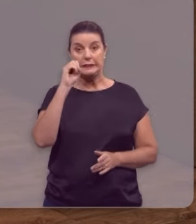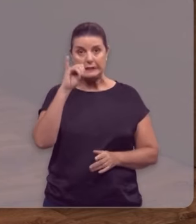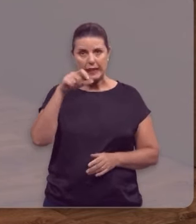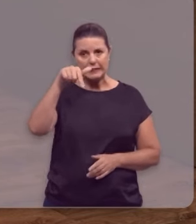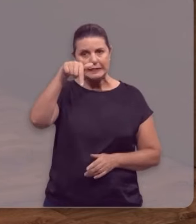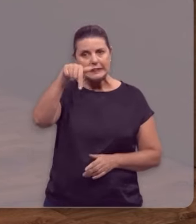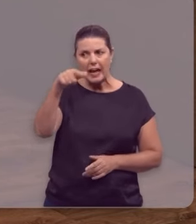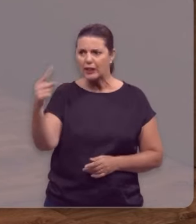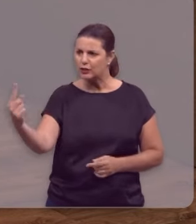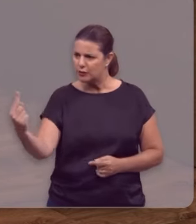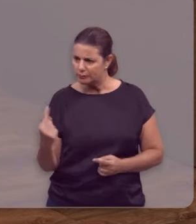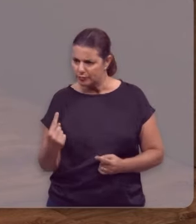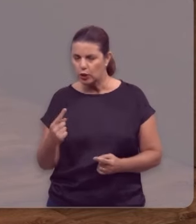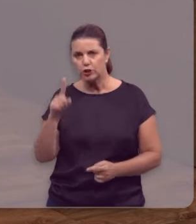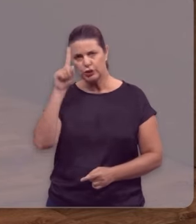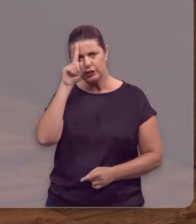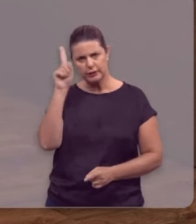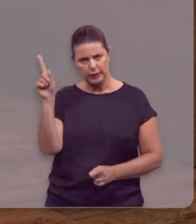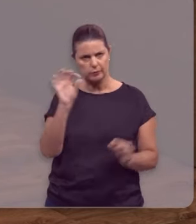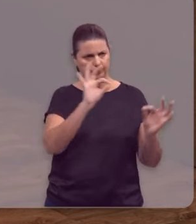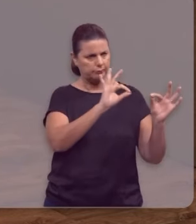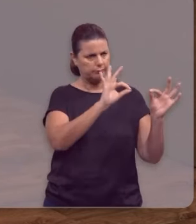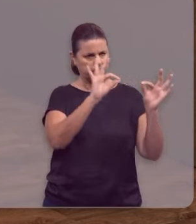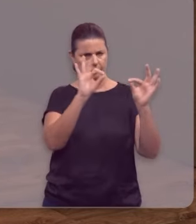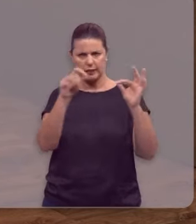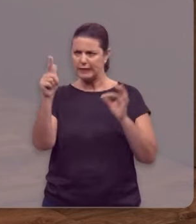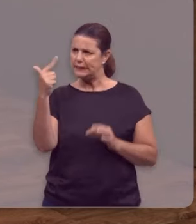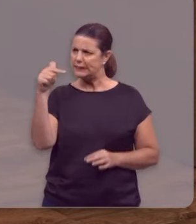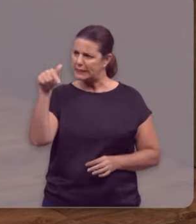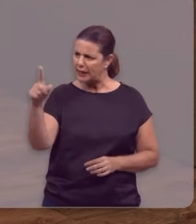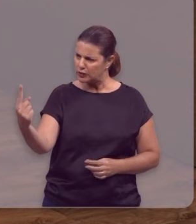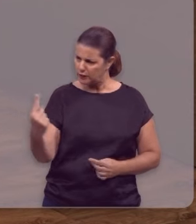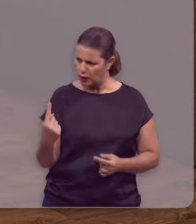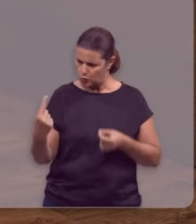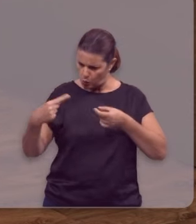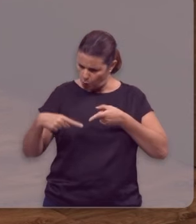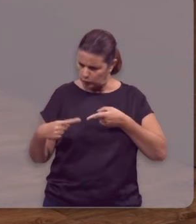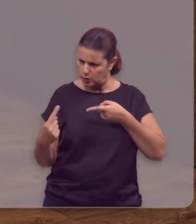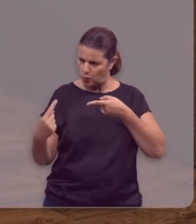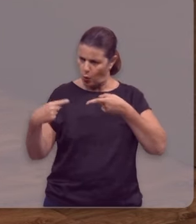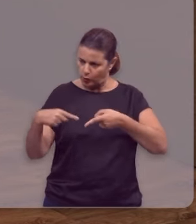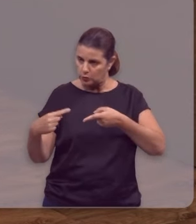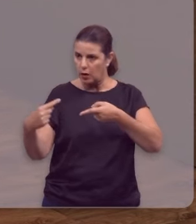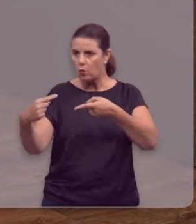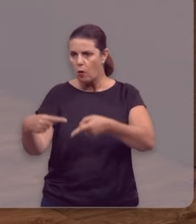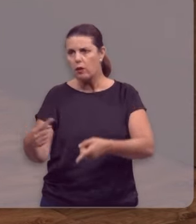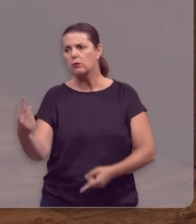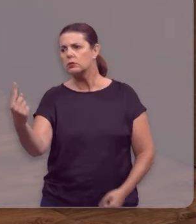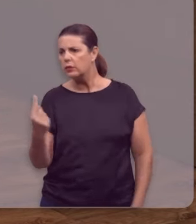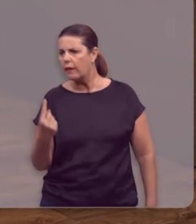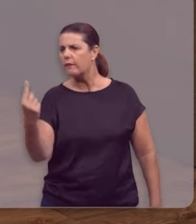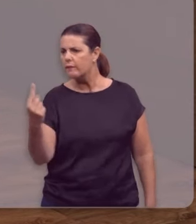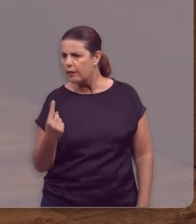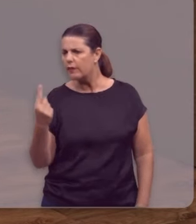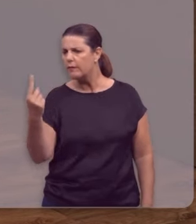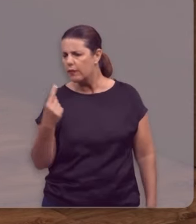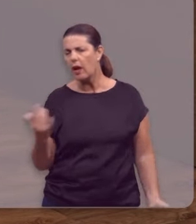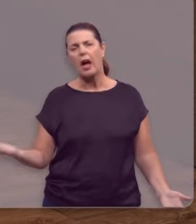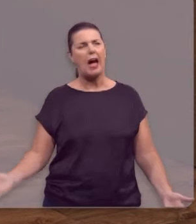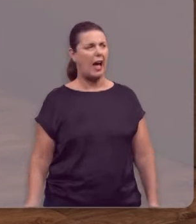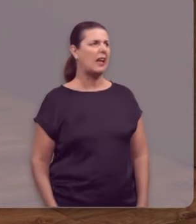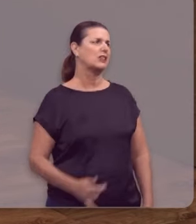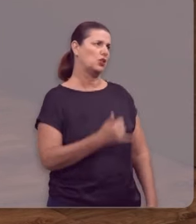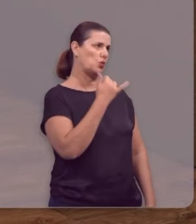vezes no dia pecar contra ti e sete vezes vier ter contigo dizendo,